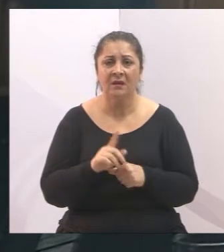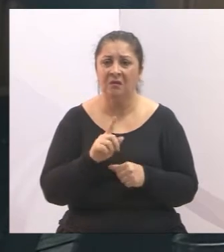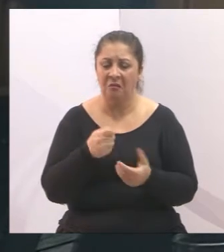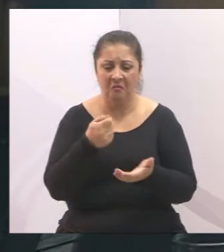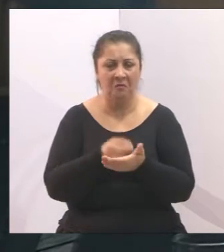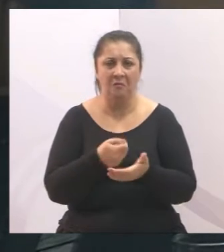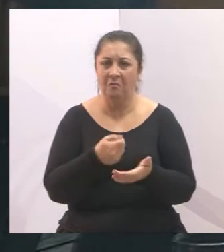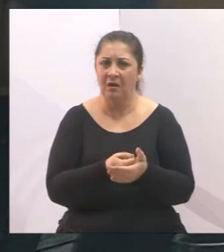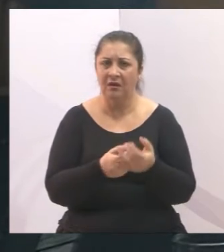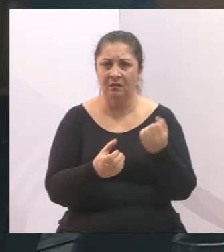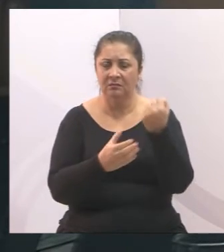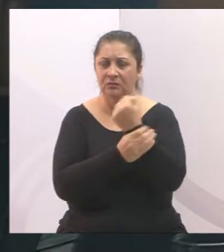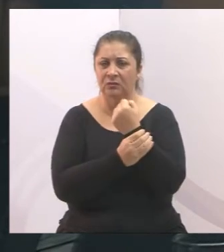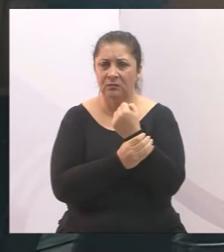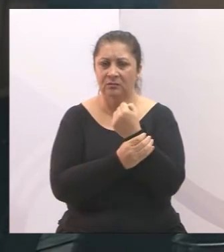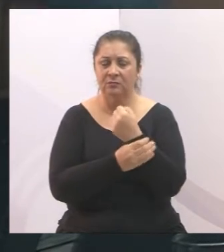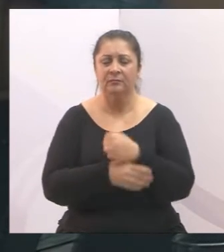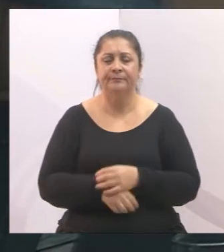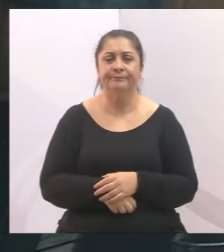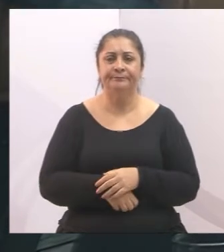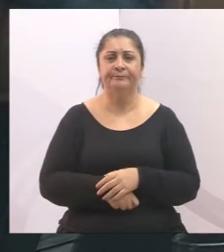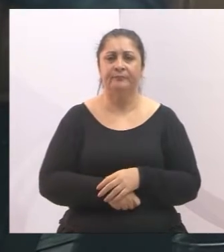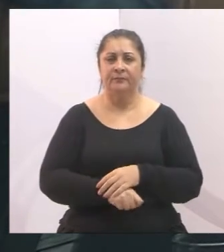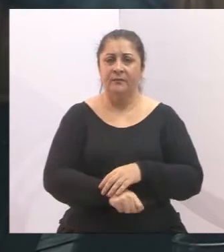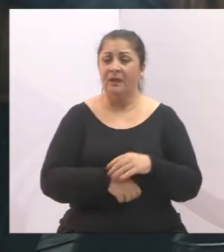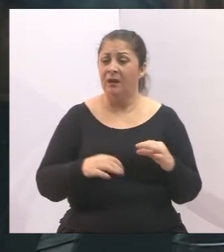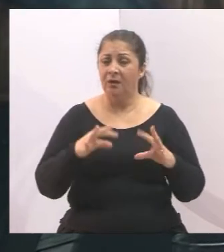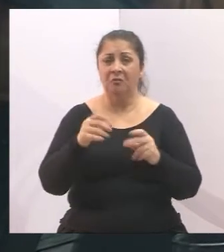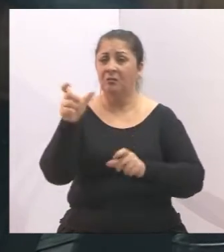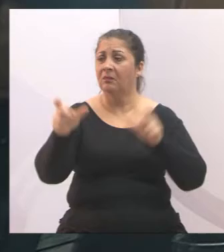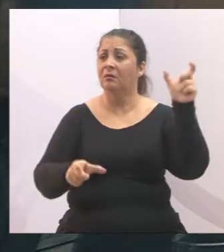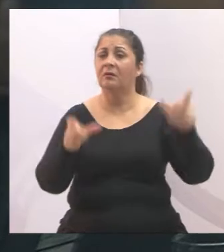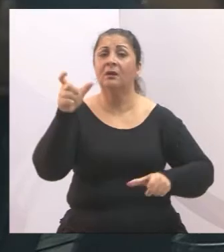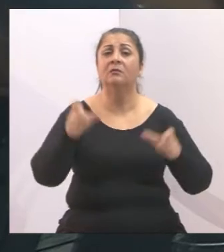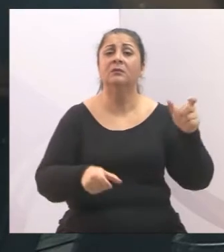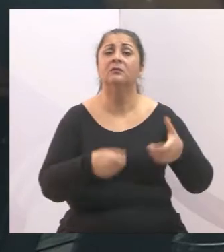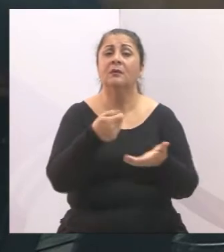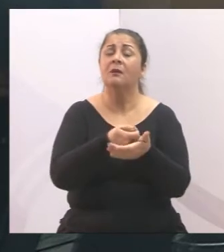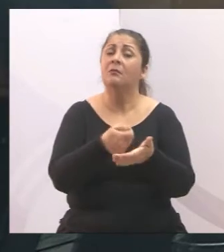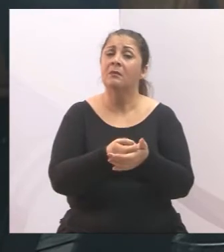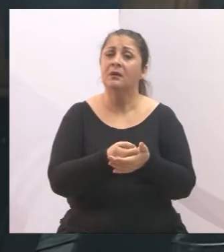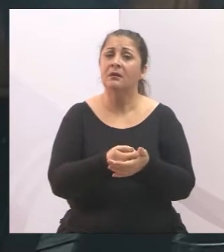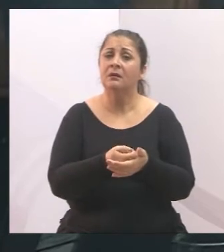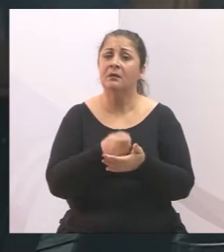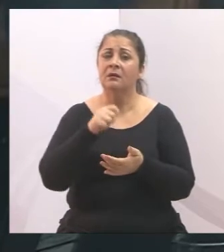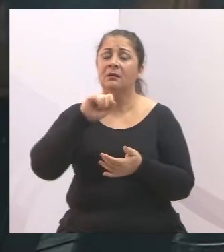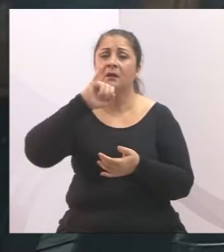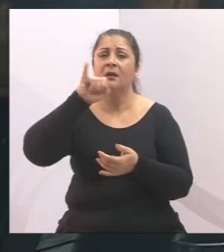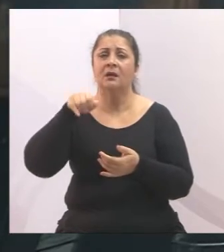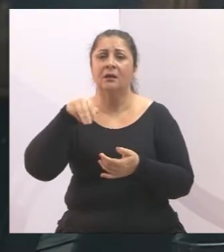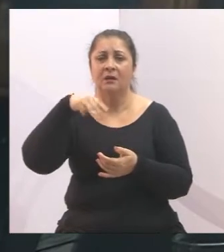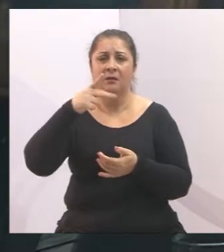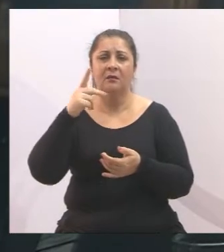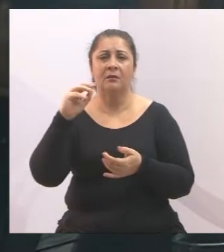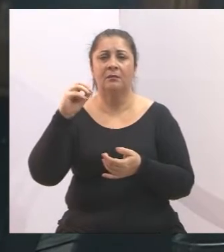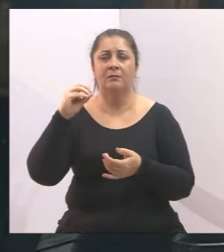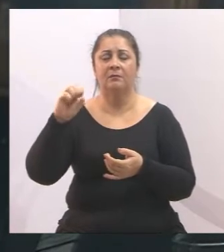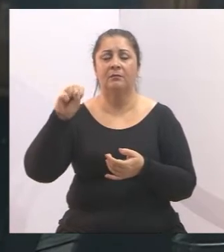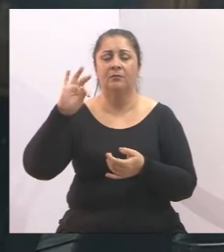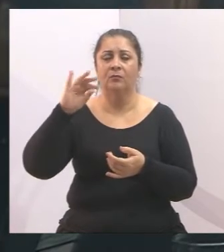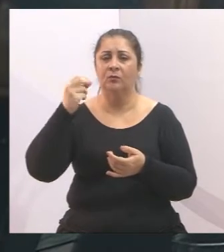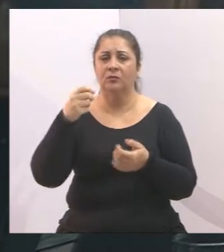tão necessários a qualquer cidadão que trafega com seu veículo e a empresa tem seus